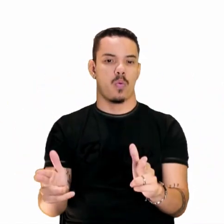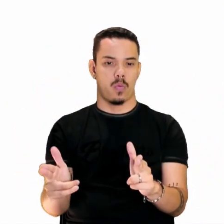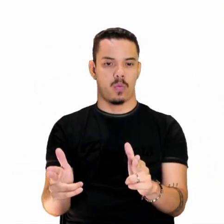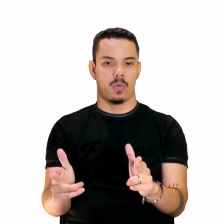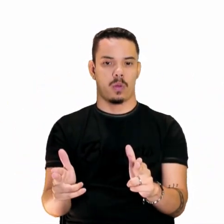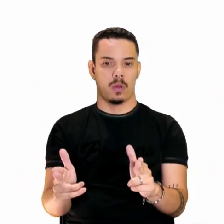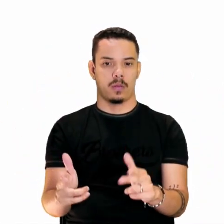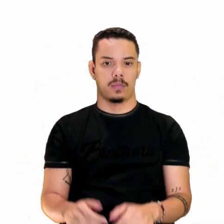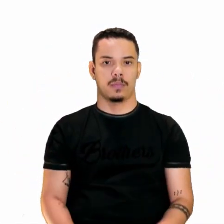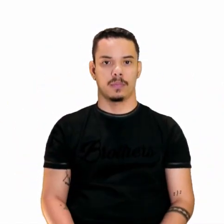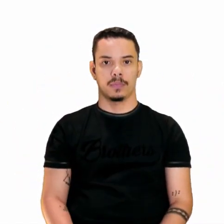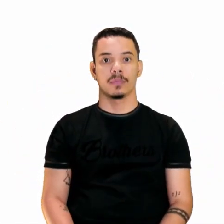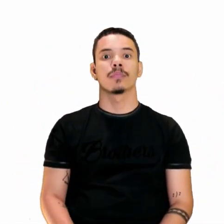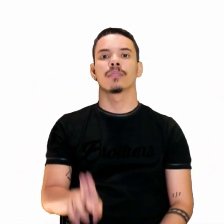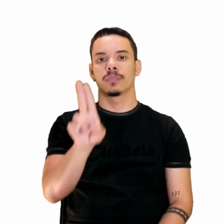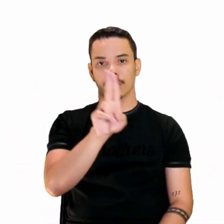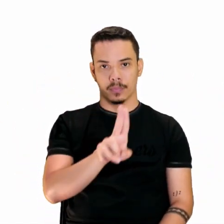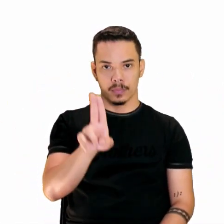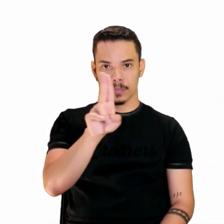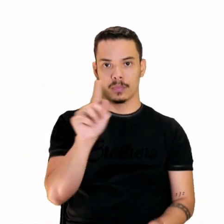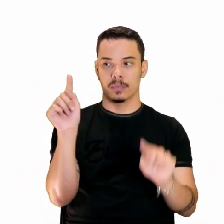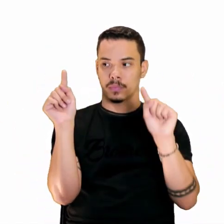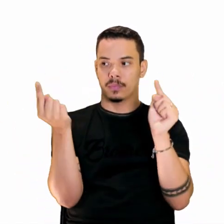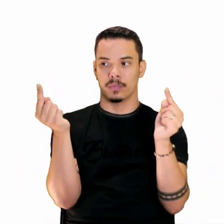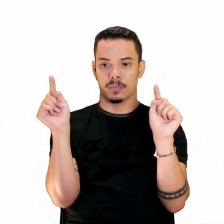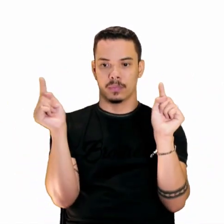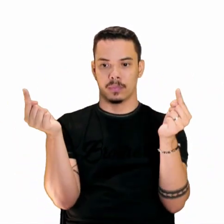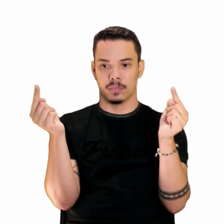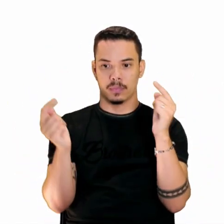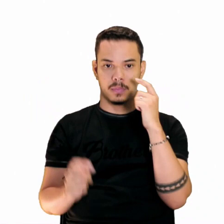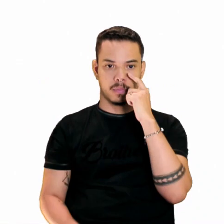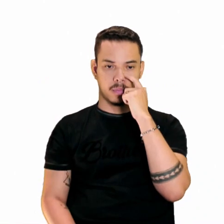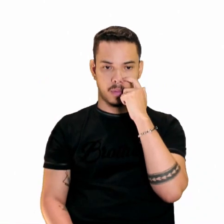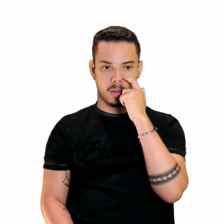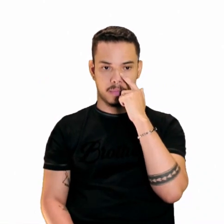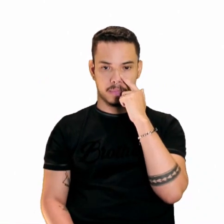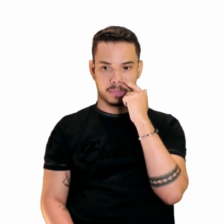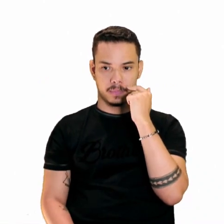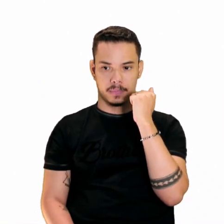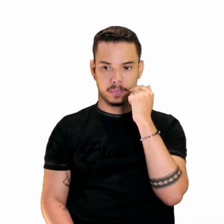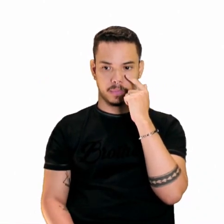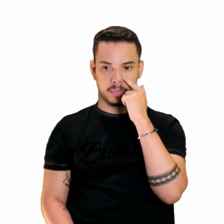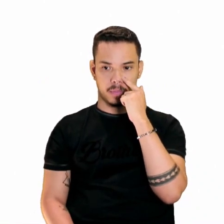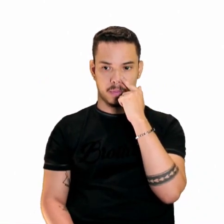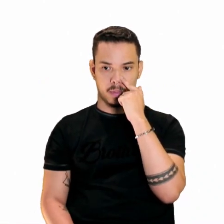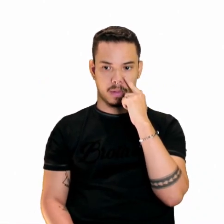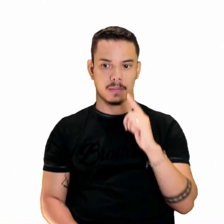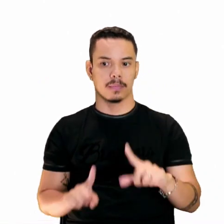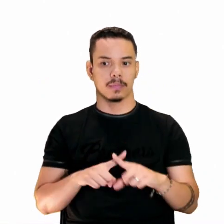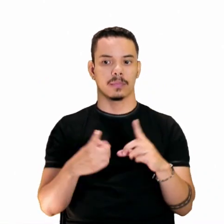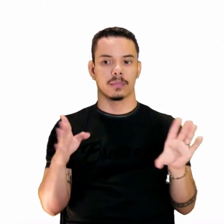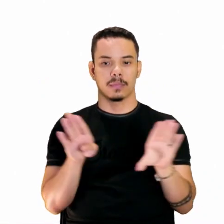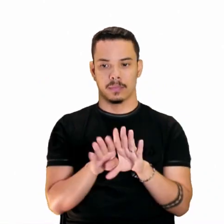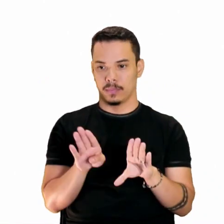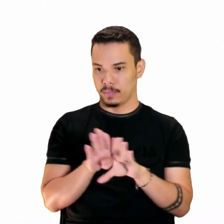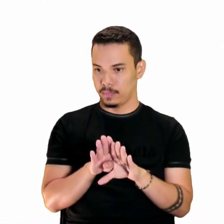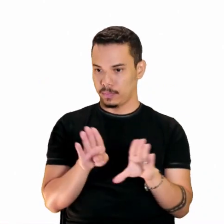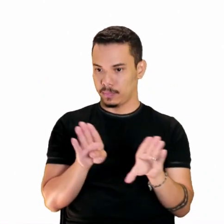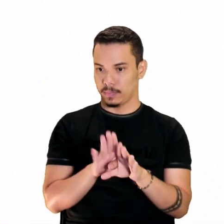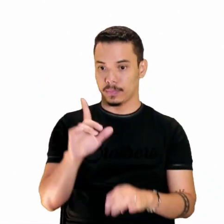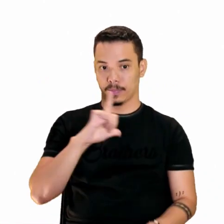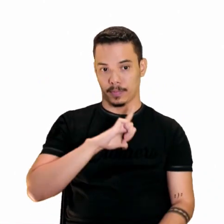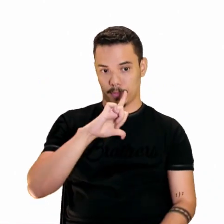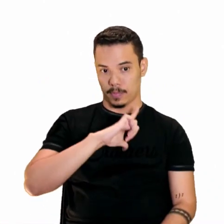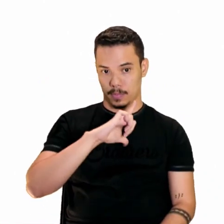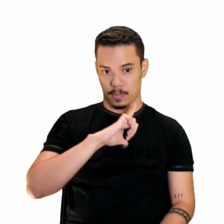igualzinho. E o destaca entre aspas, certo? Porém, nós vamos ter também a